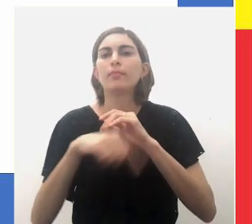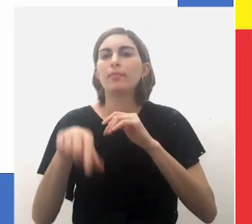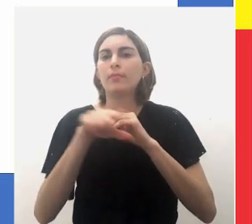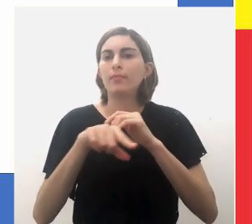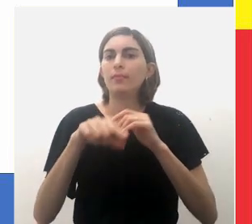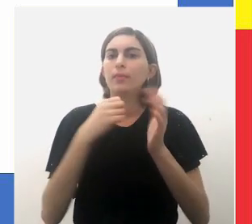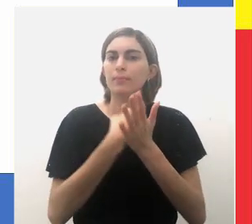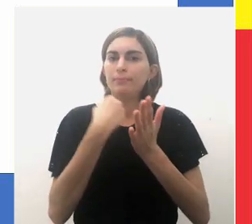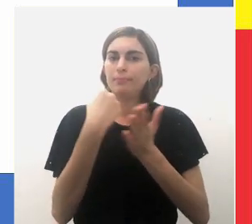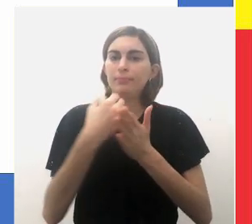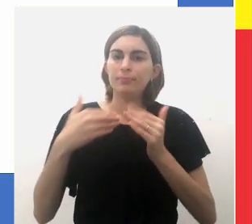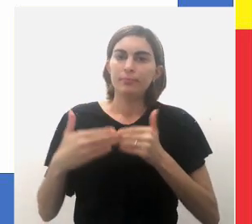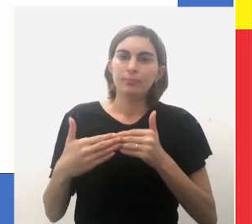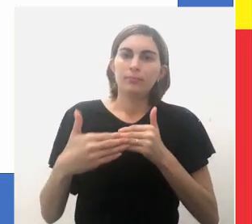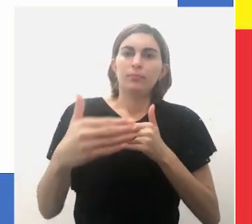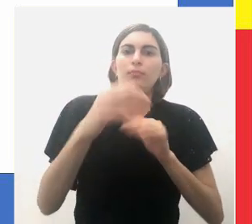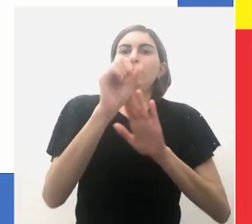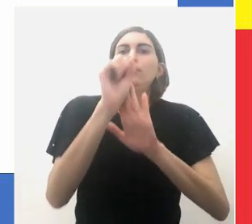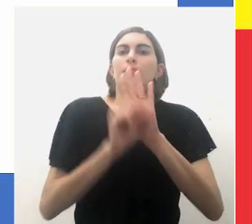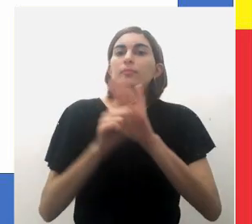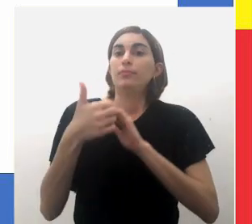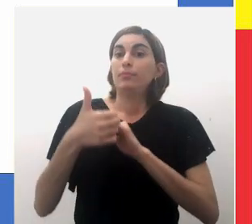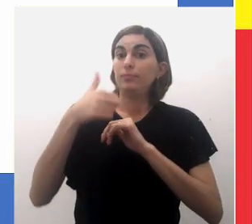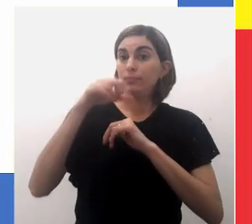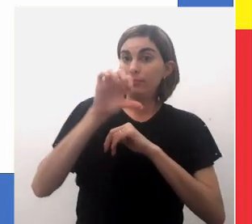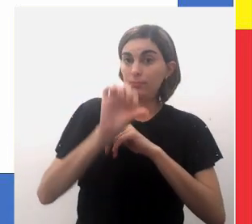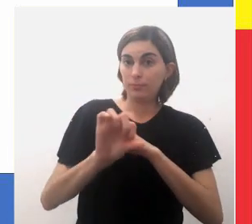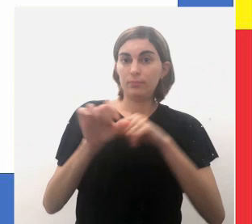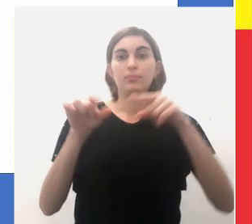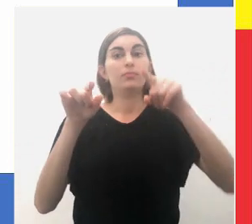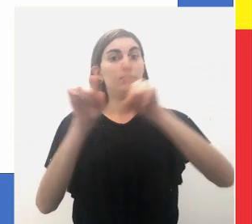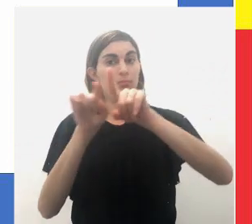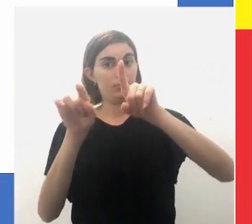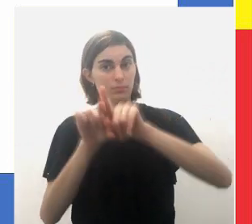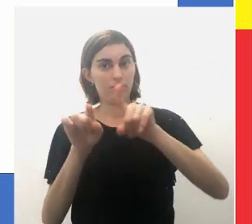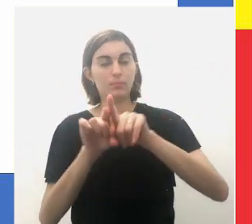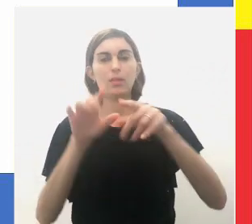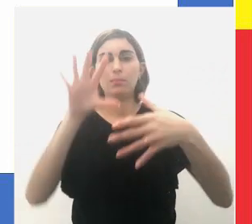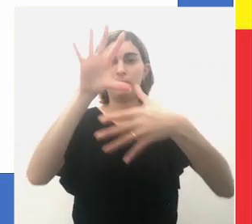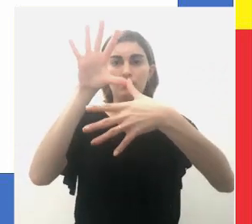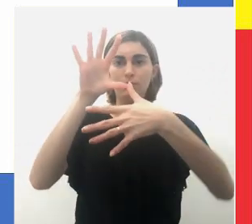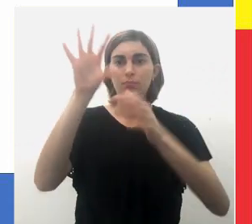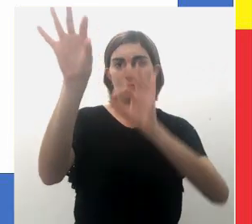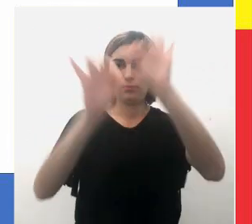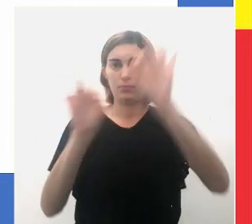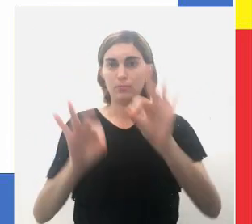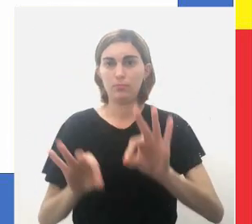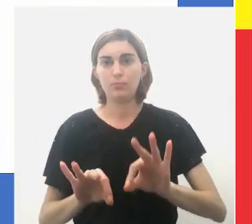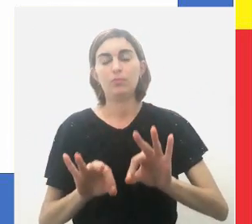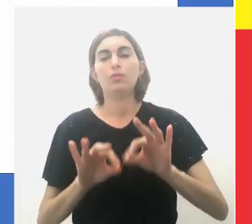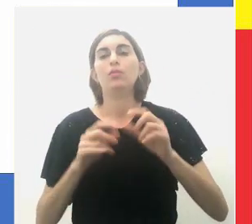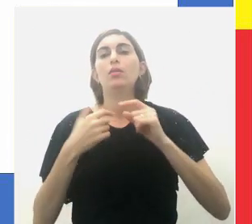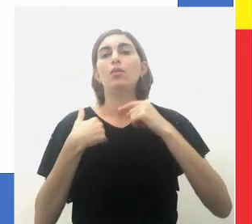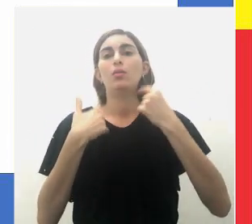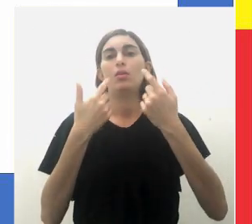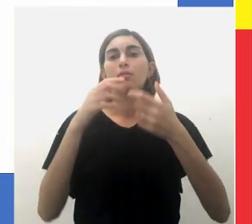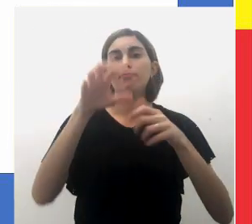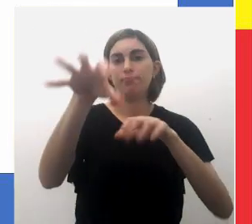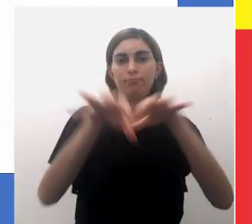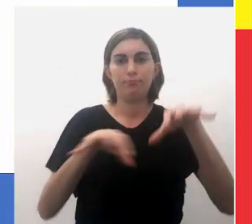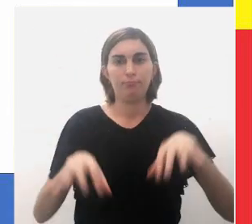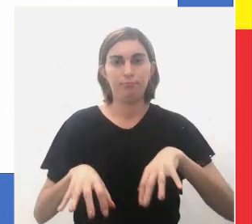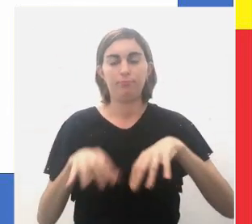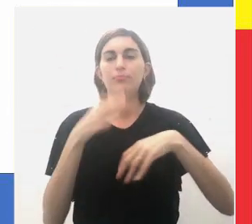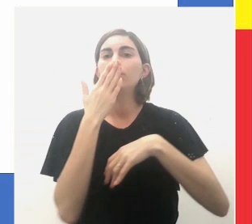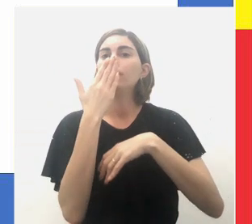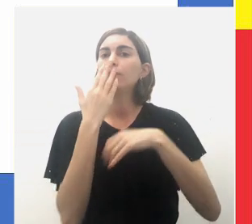e pela documentação, a partir do século XIX, também, de aldeamentos para que se distinga das